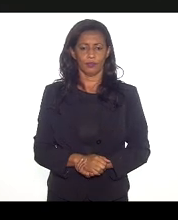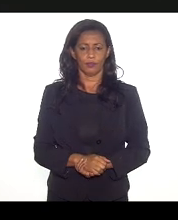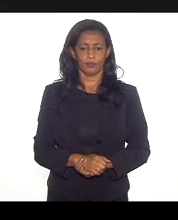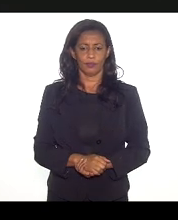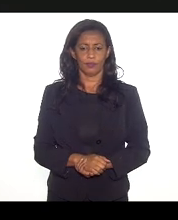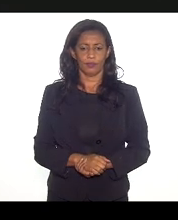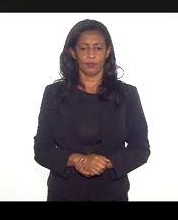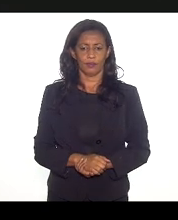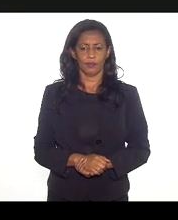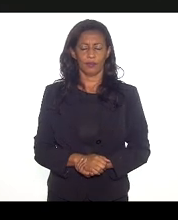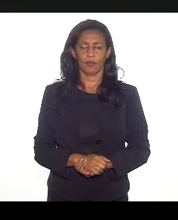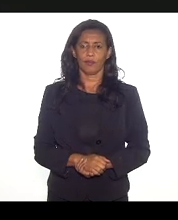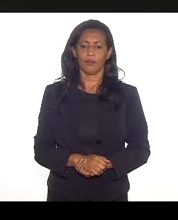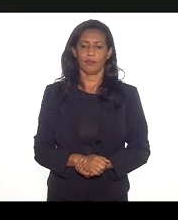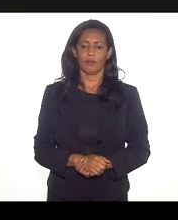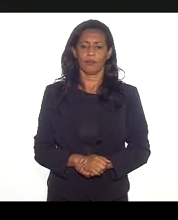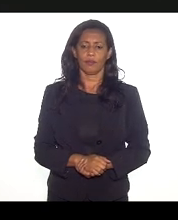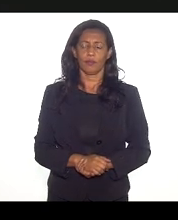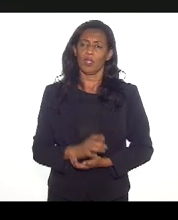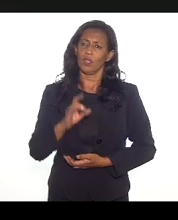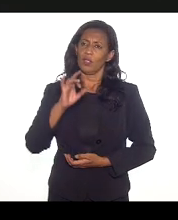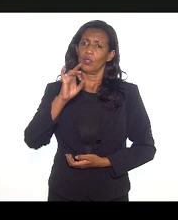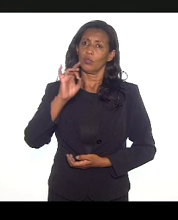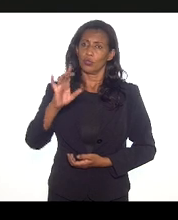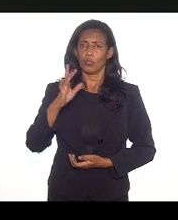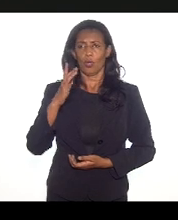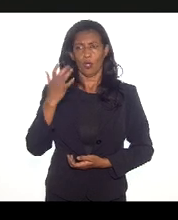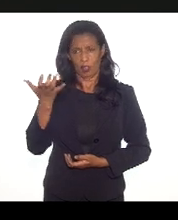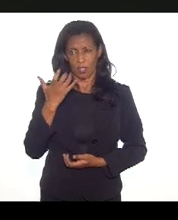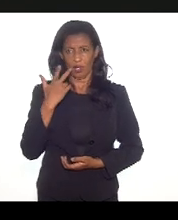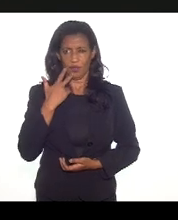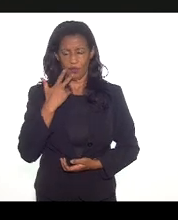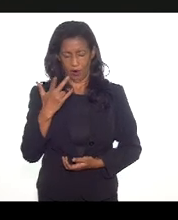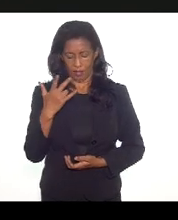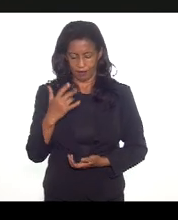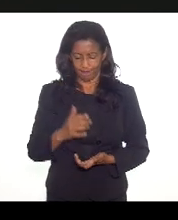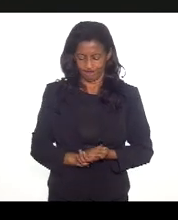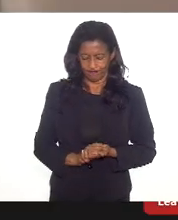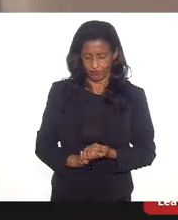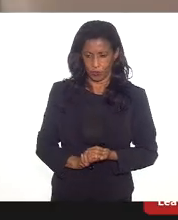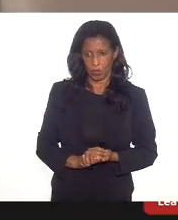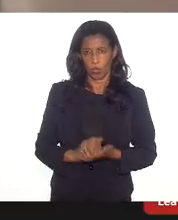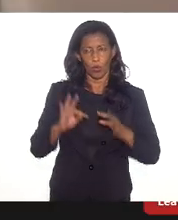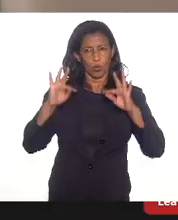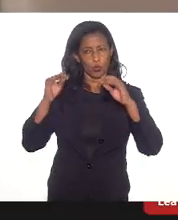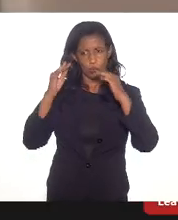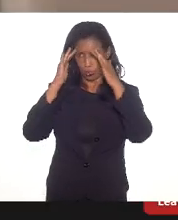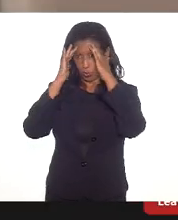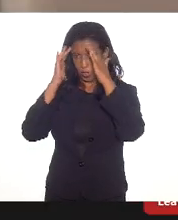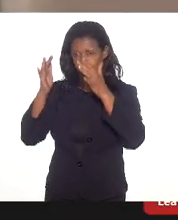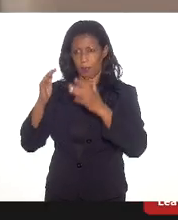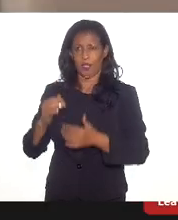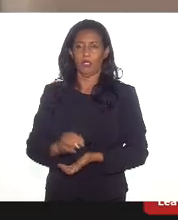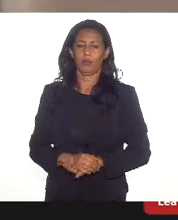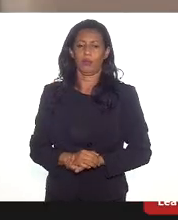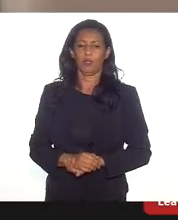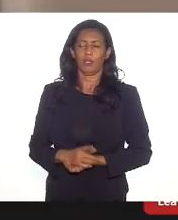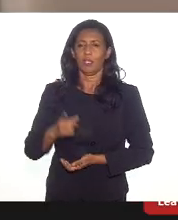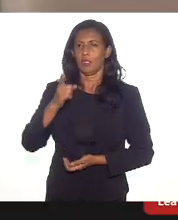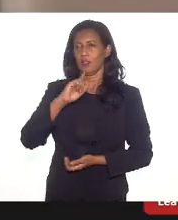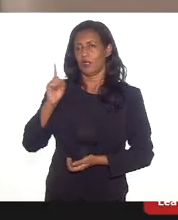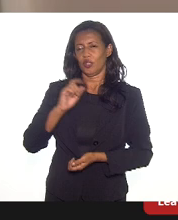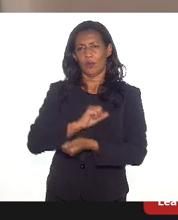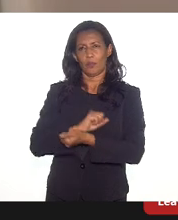Só queria dizer que eu acho, secretário, com todo respeito, que é absolutamente impossível que meio milhão de